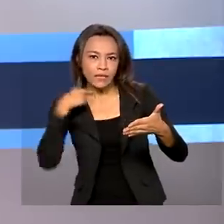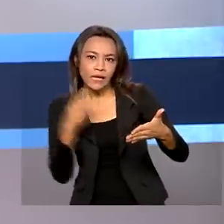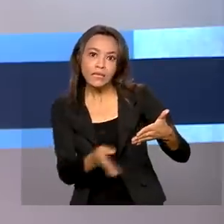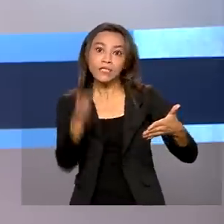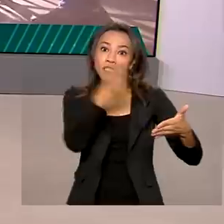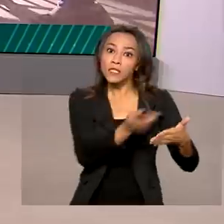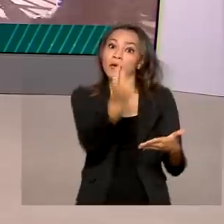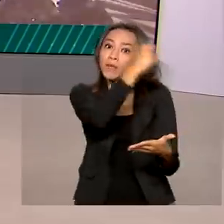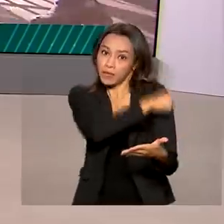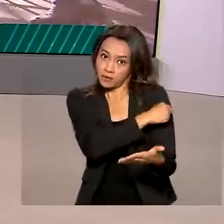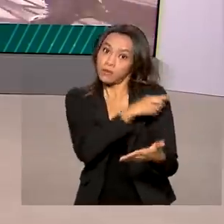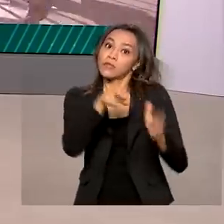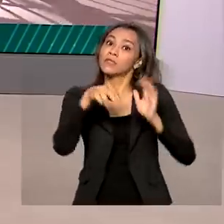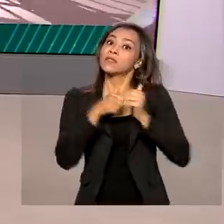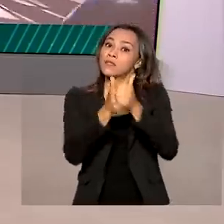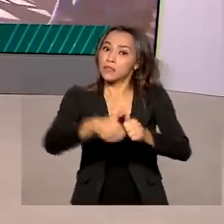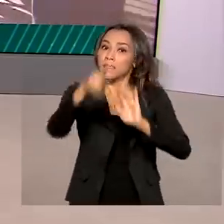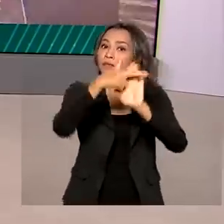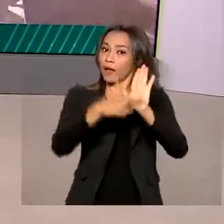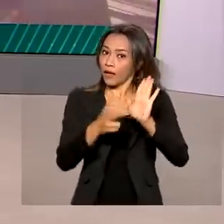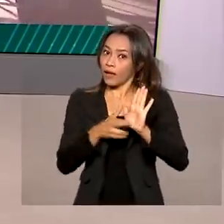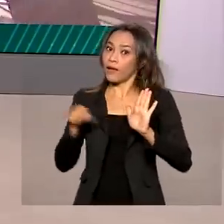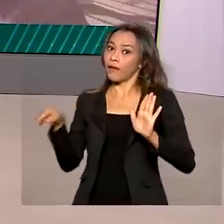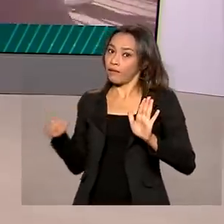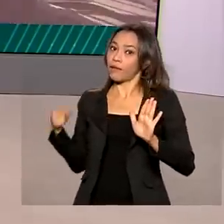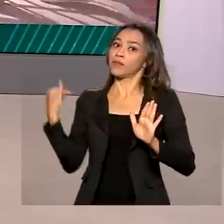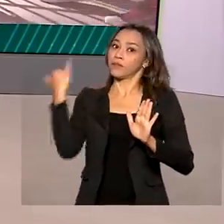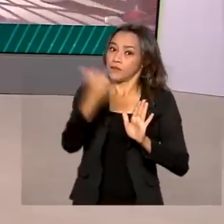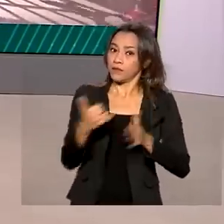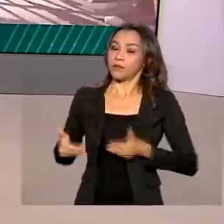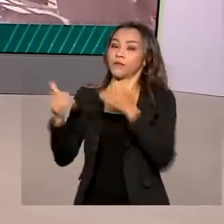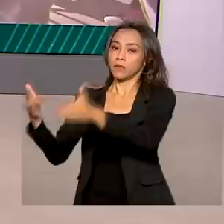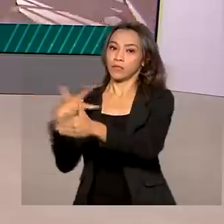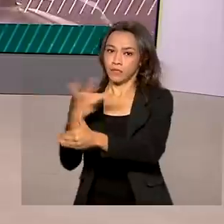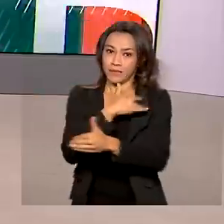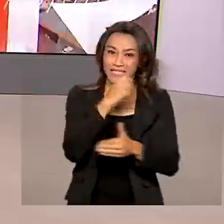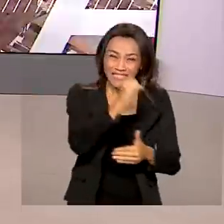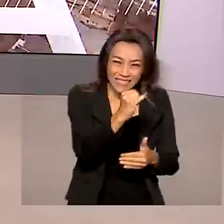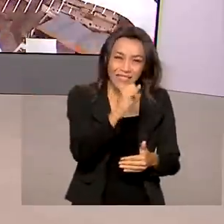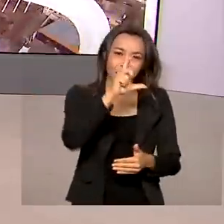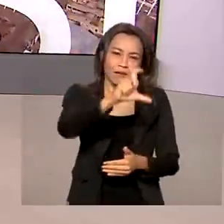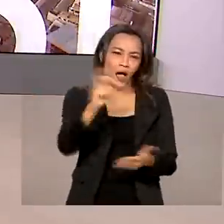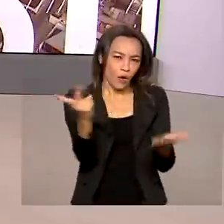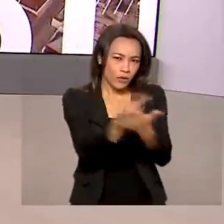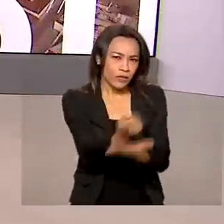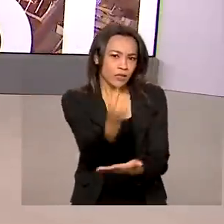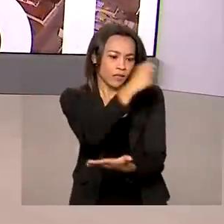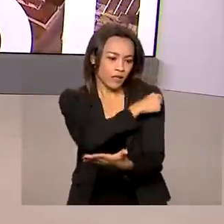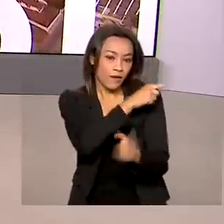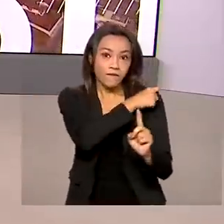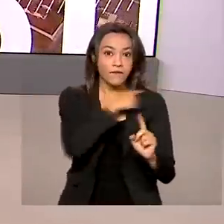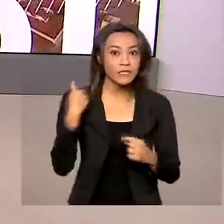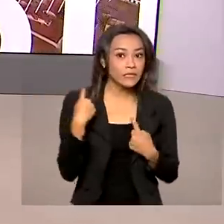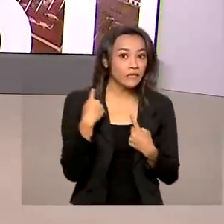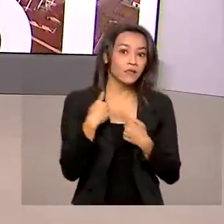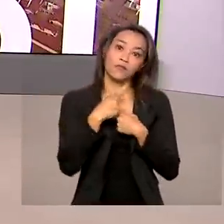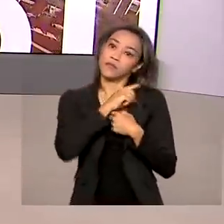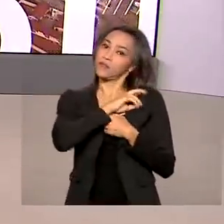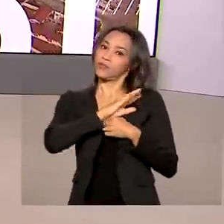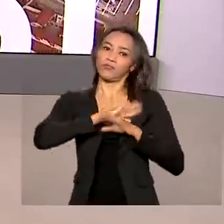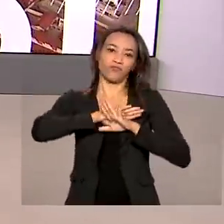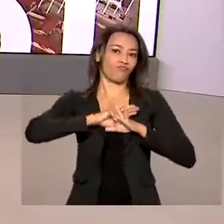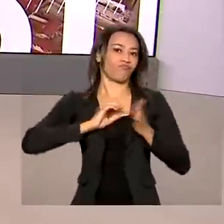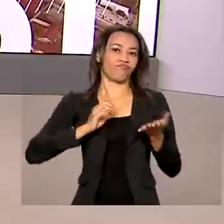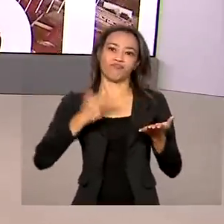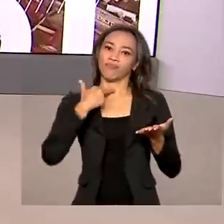Ministério. Caso alguma dose seja administrada após o vencimento, essa dose não deve ser considerada válida,